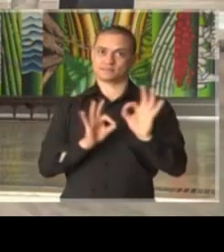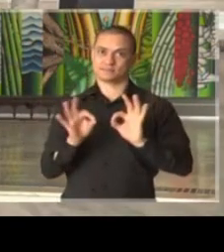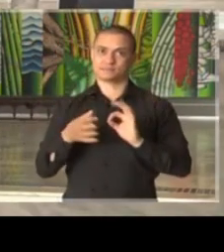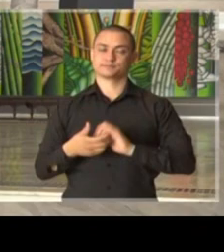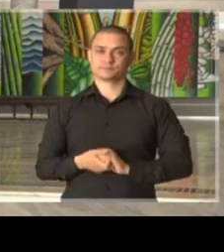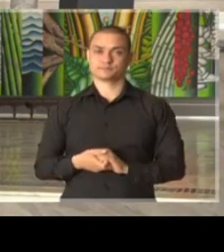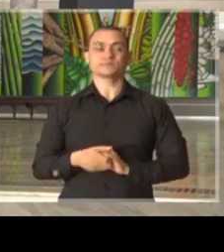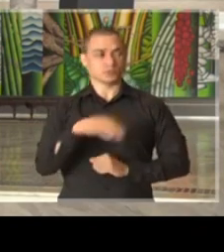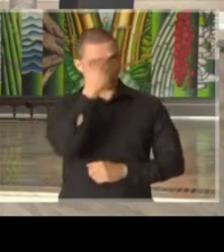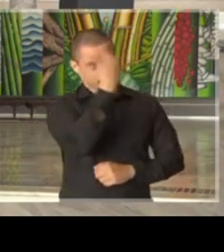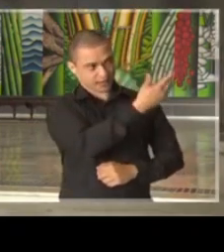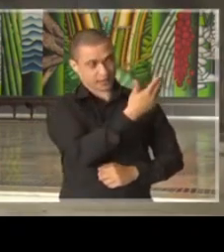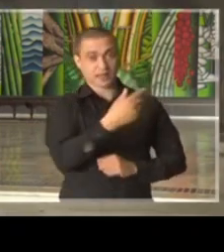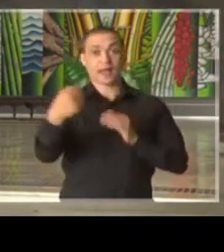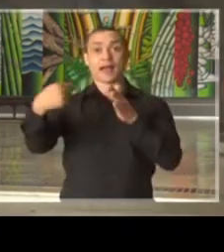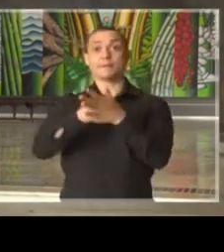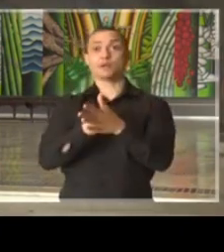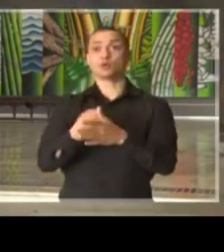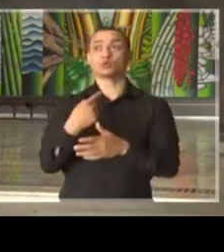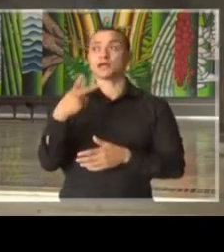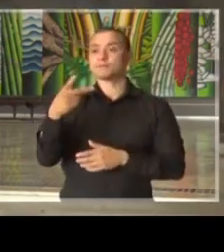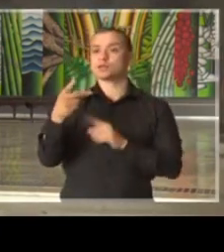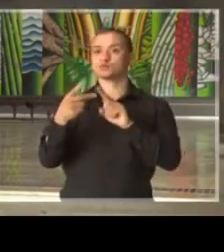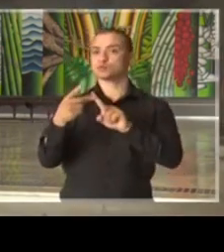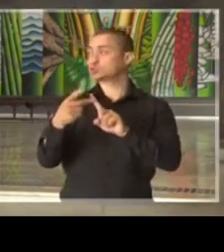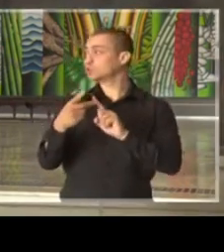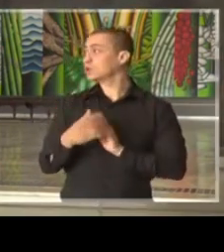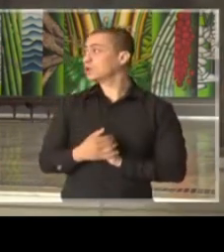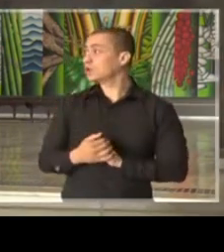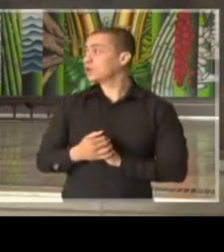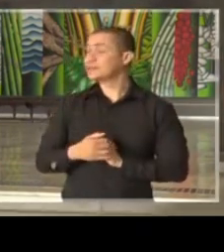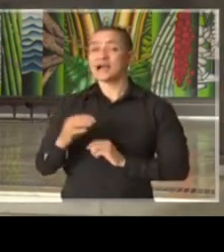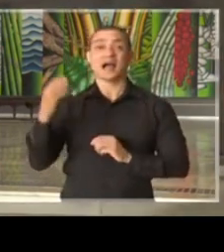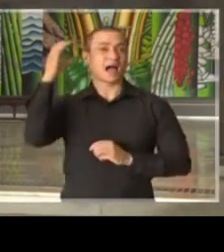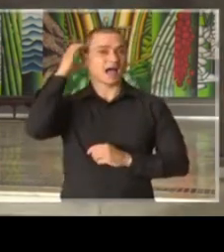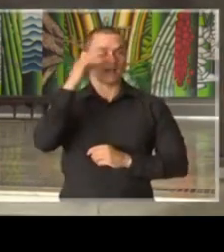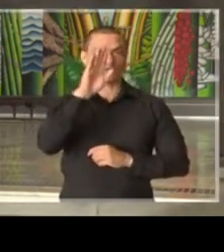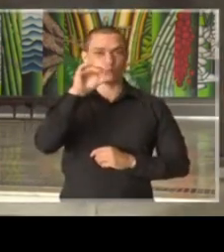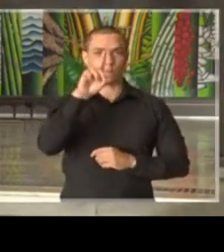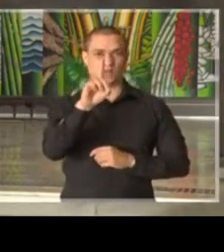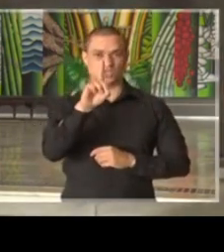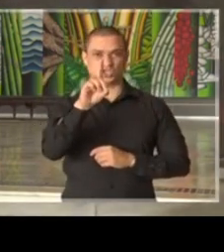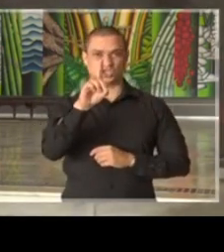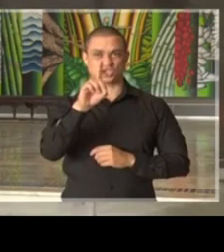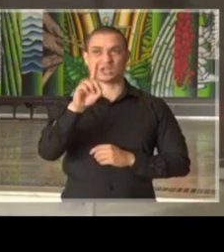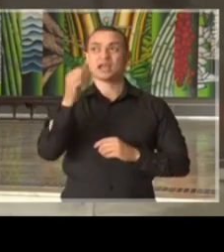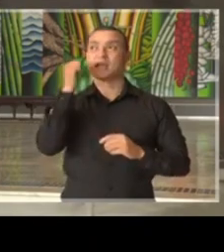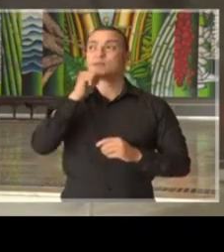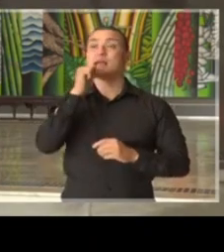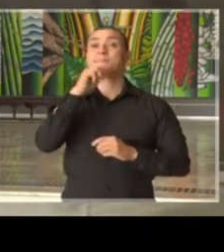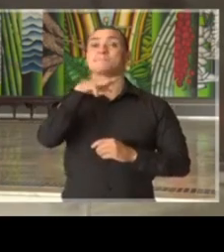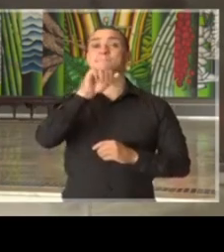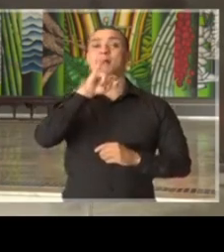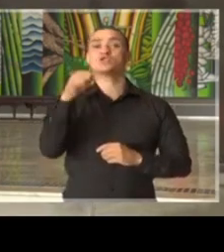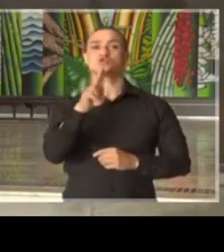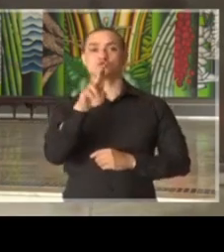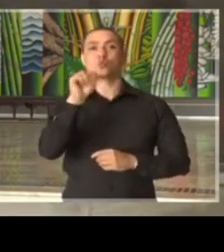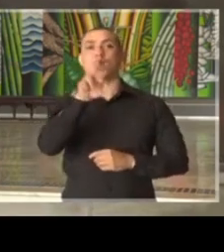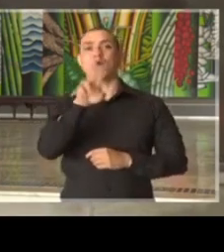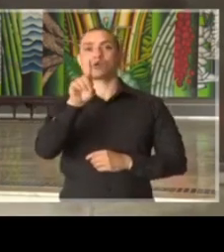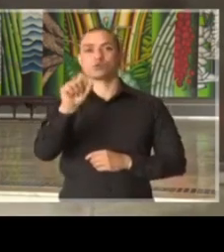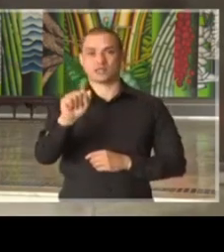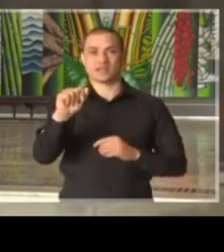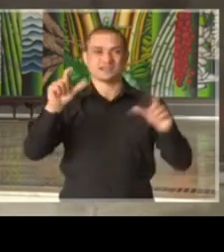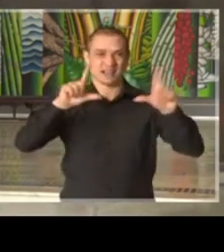Guip. Vamos à penúltima pergunta, ela é presencial, da Rádio Bandeirantes, a jornalista Maju Arruda Leite. Maju, obrigado pela